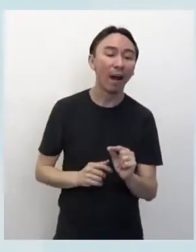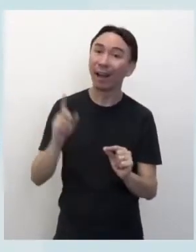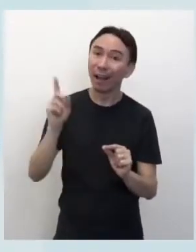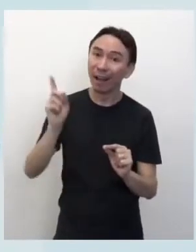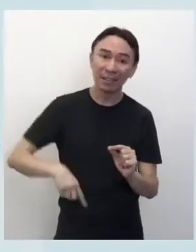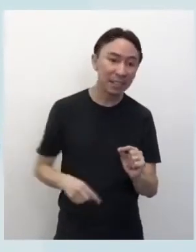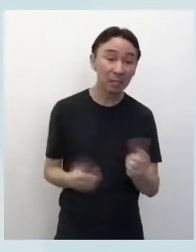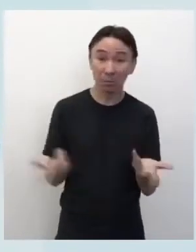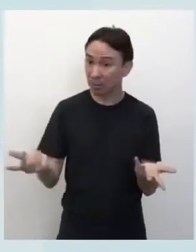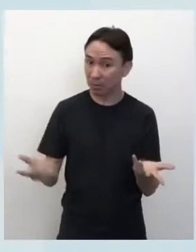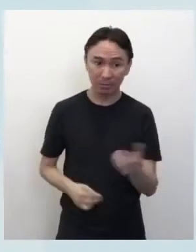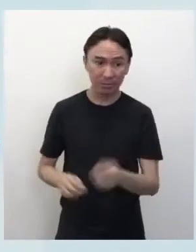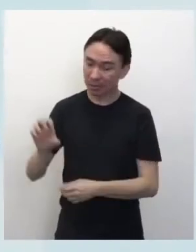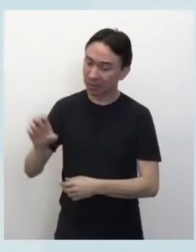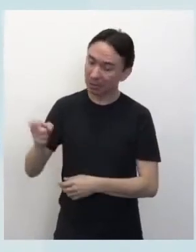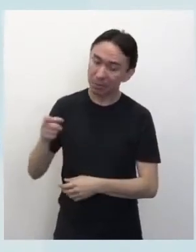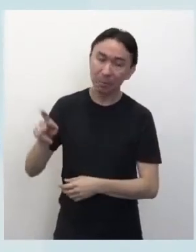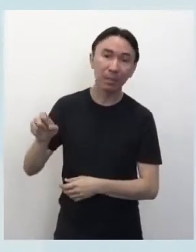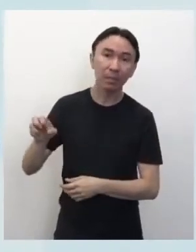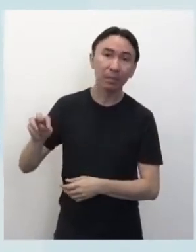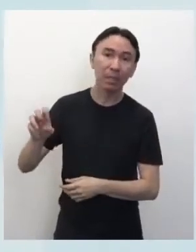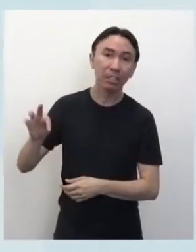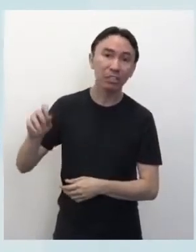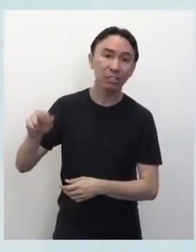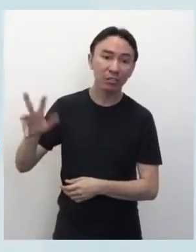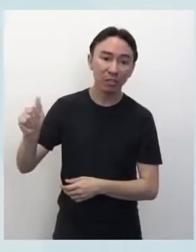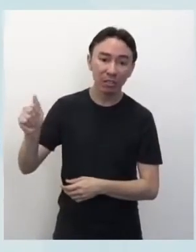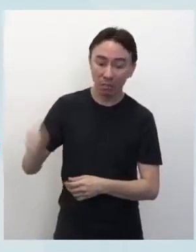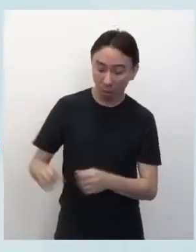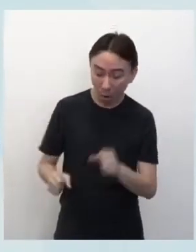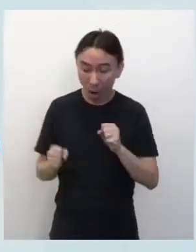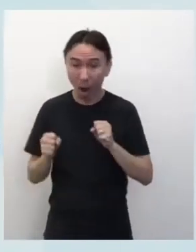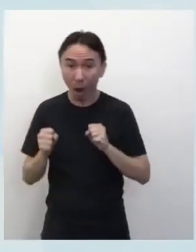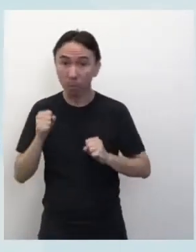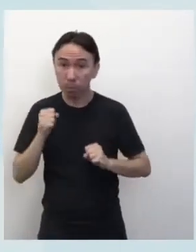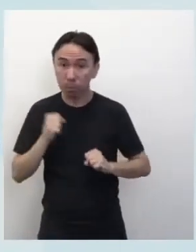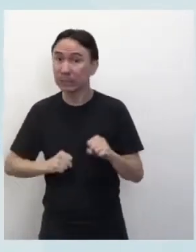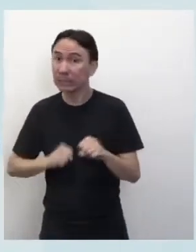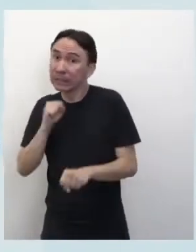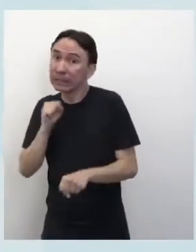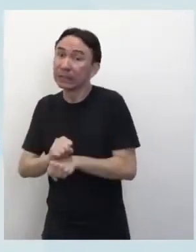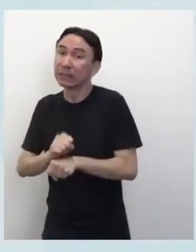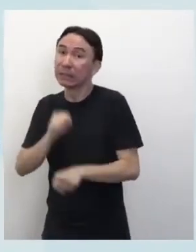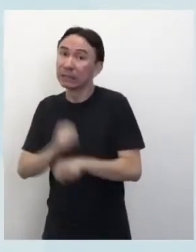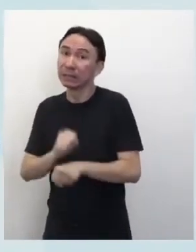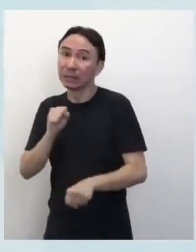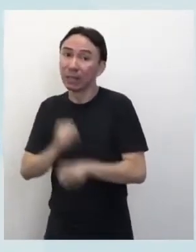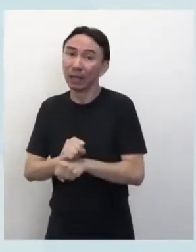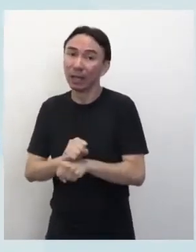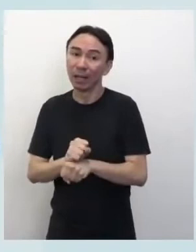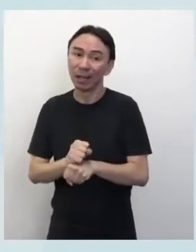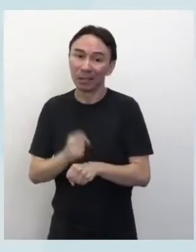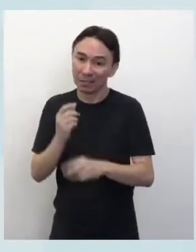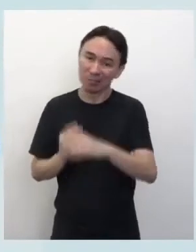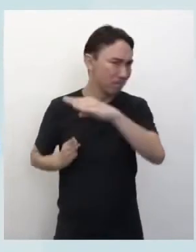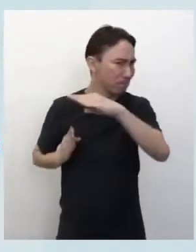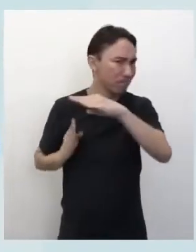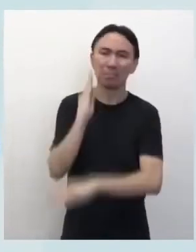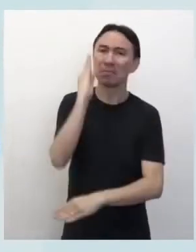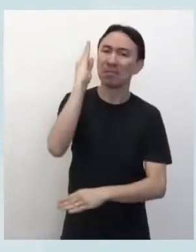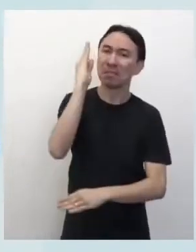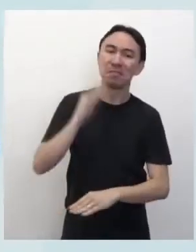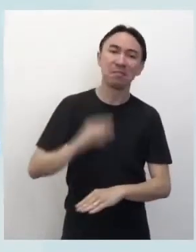As expectativas. A gente poderia só deixar aí, No isolamento, ararinhas, azuis, superam expectativas.